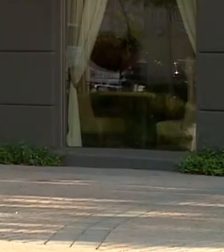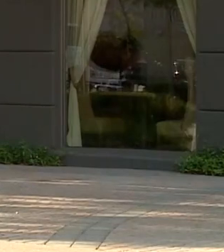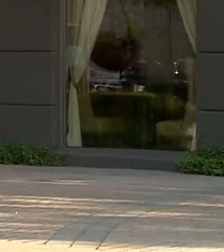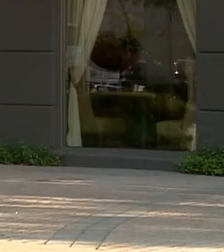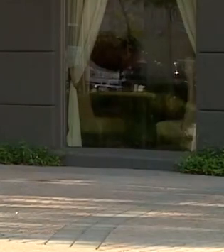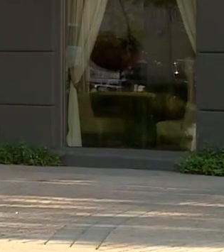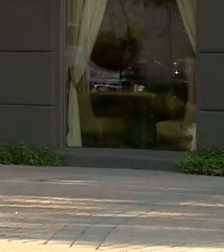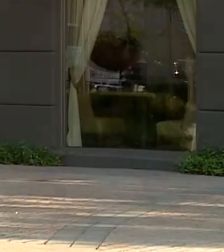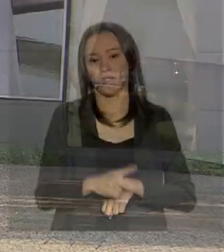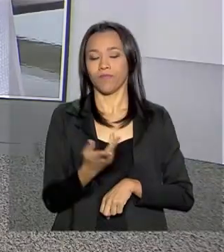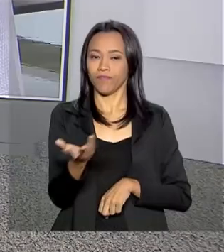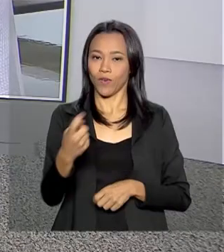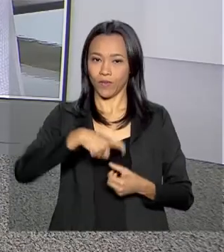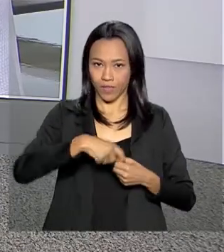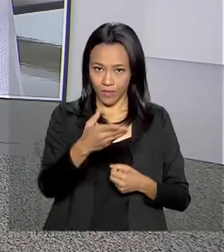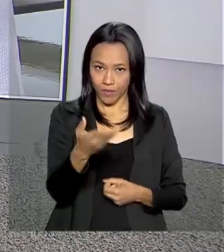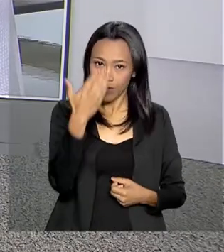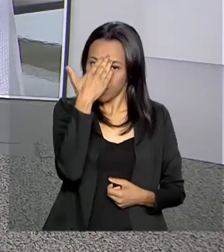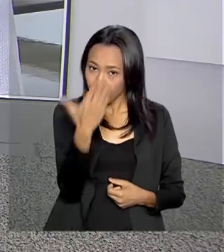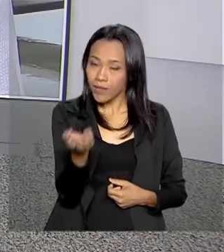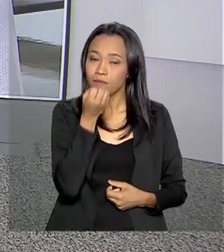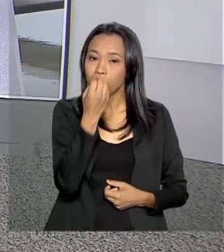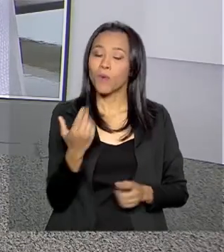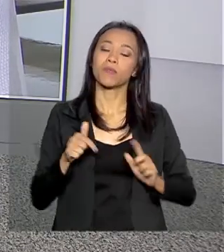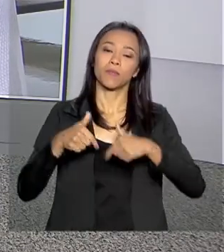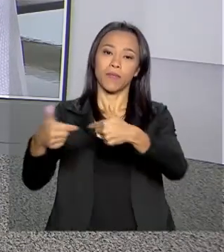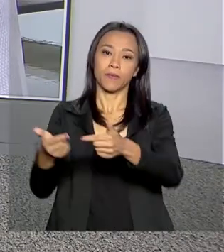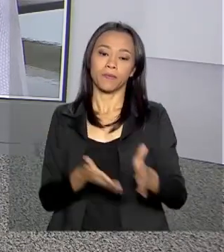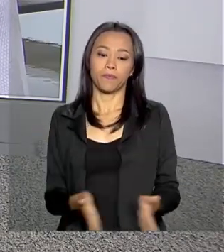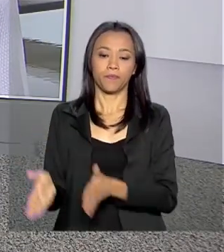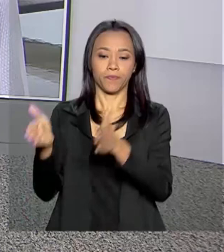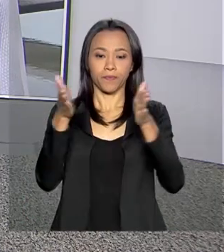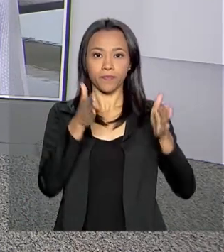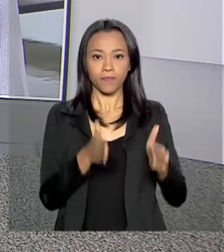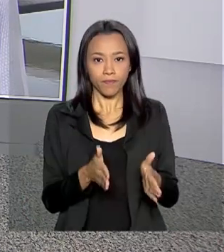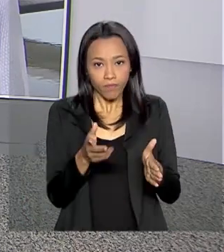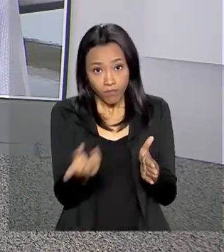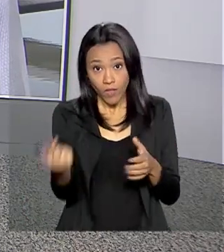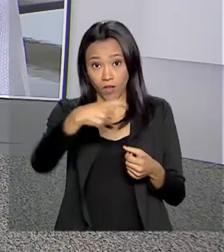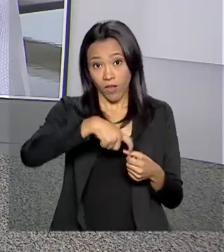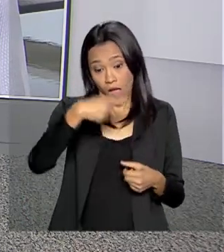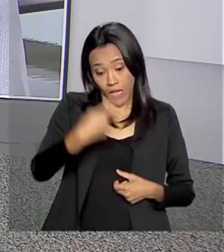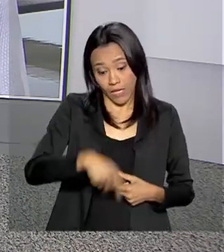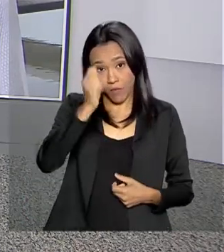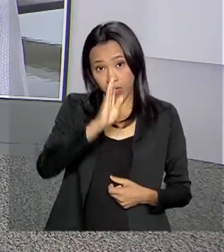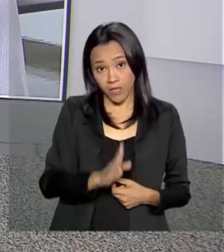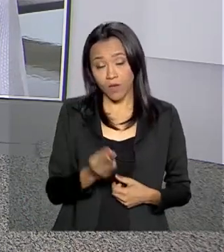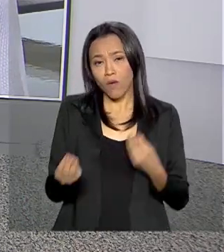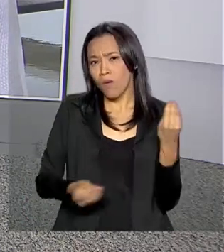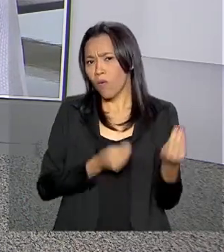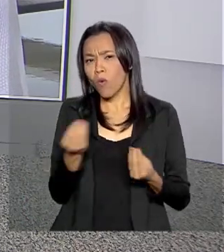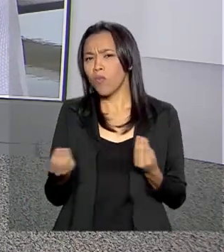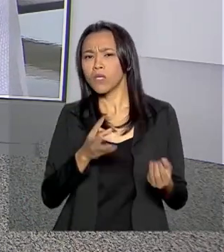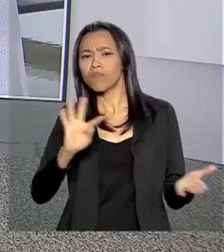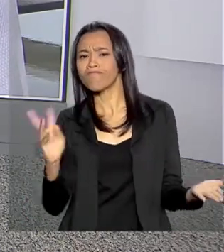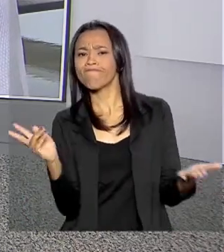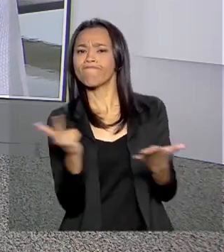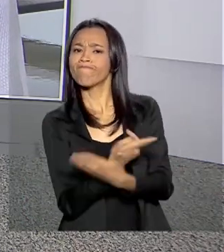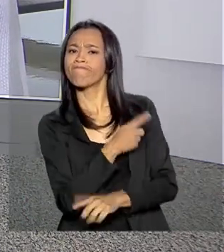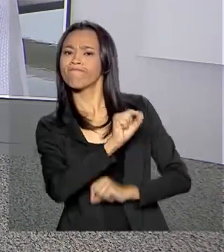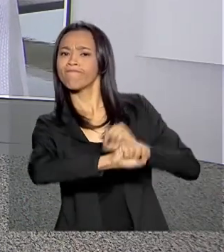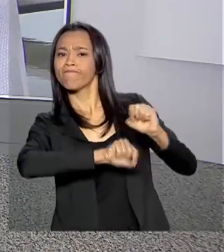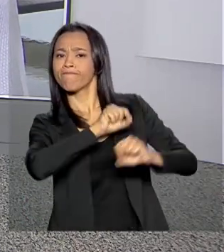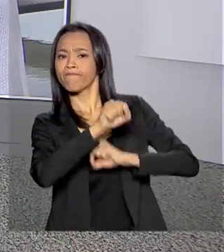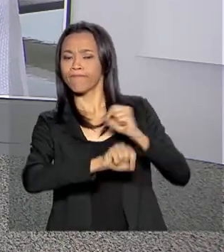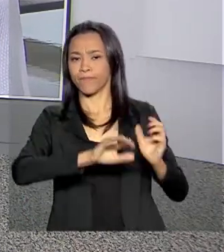Voltamos ao estúdio com você, Carla. Obrigada, Luana. Bom trabalho aí para você. Bem, de volta ao Brasil, a gente vai saber agora como é que está a movimentação no Congresso